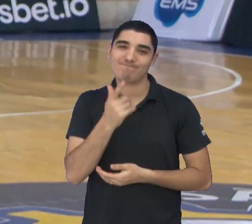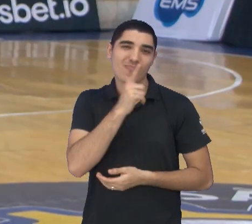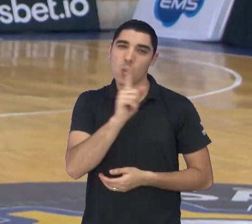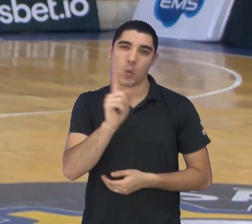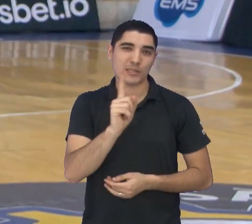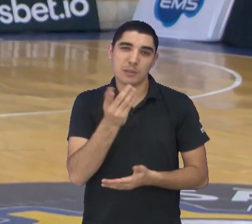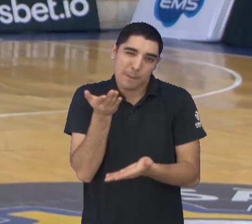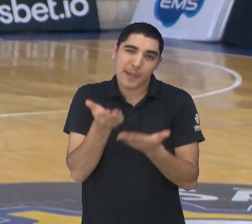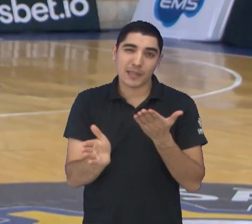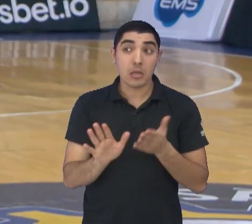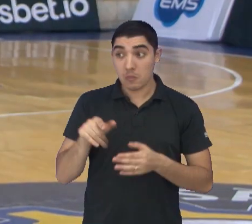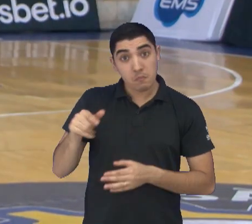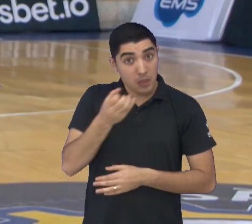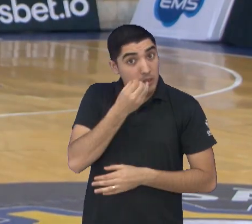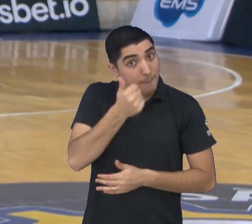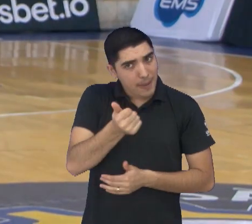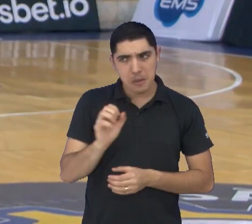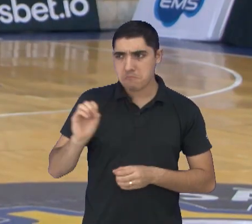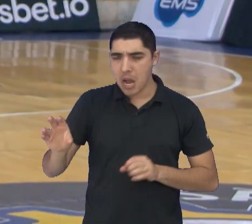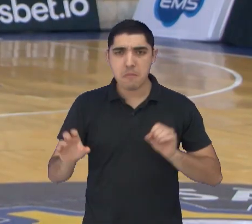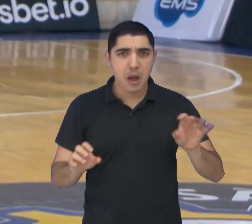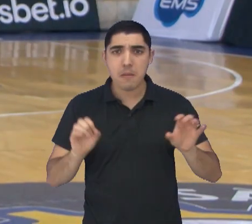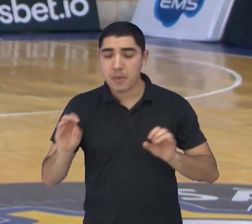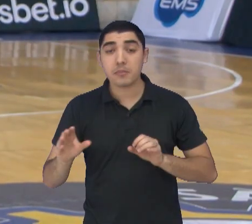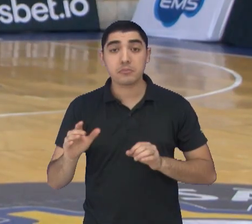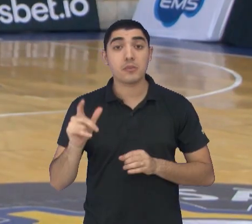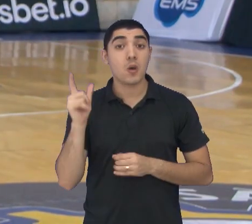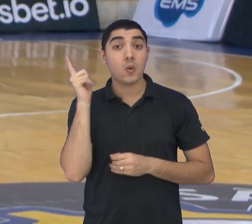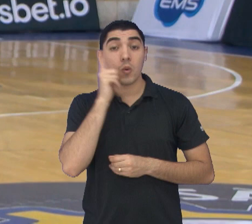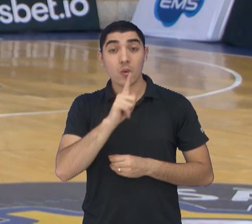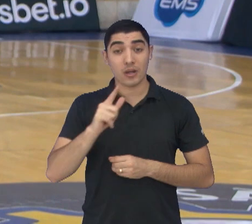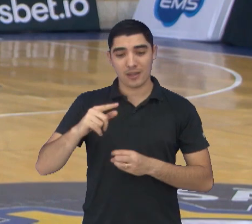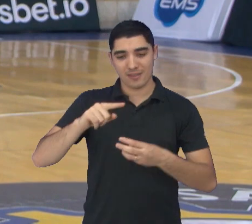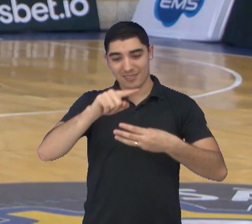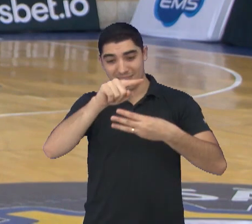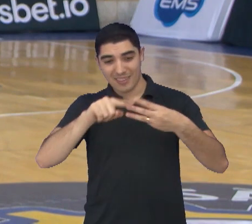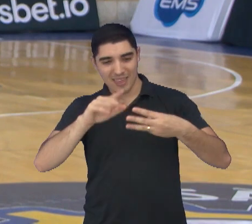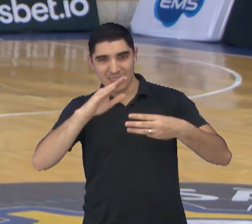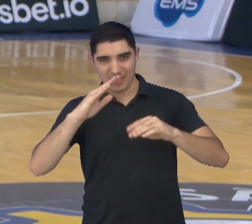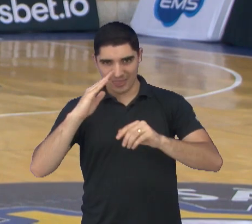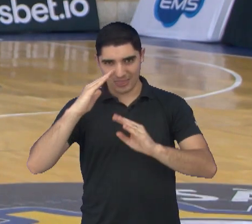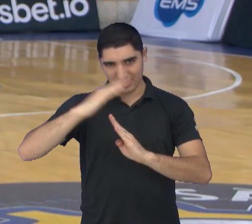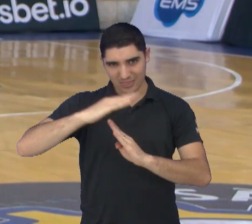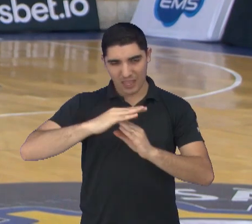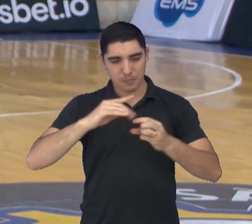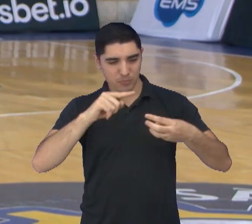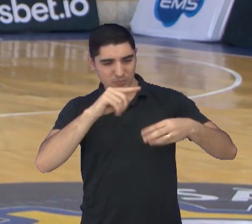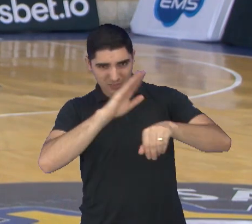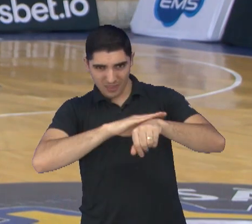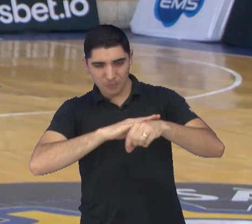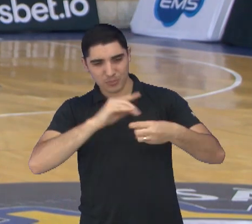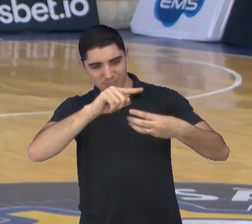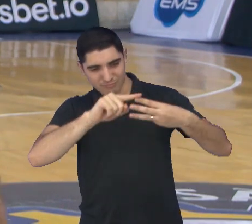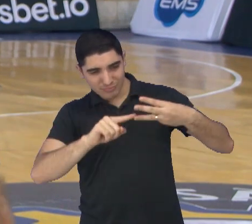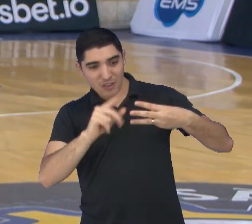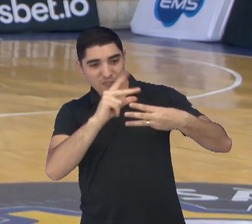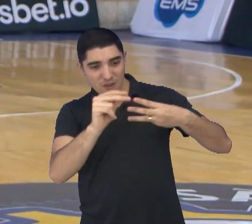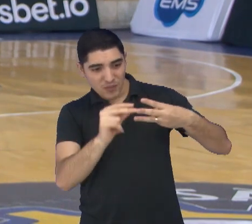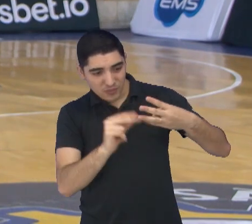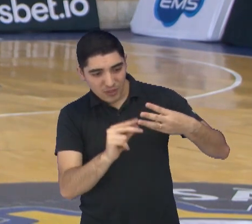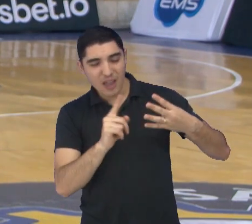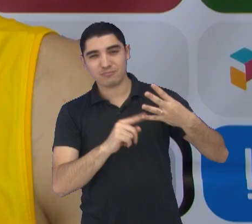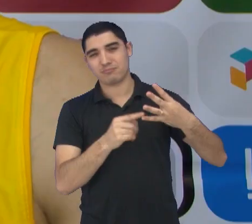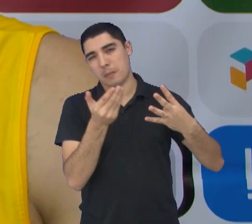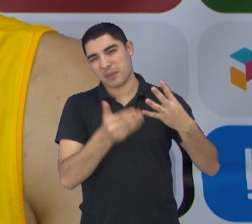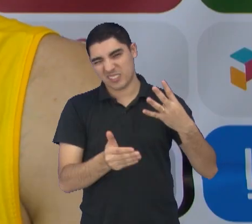até jogou bem. Ganhou 3 dos 4 períodos. Mas no segundo quarto, oscilou. E isso foi determinante para o